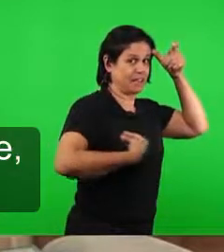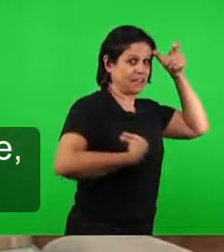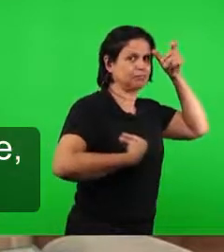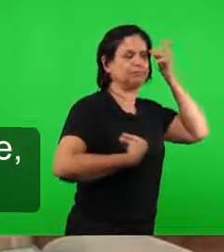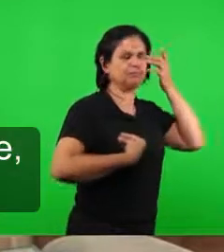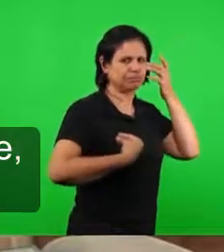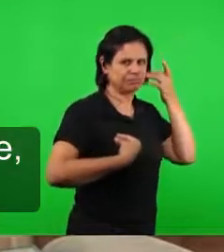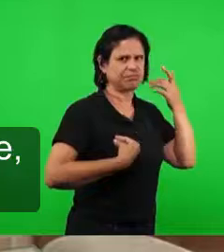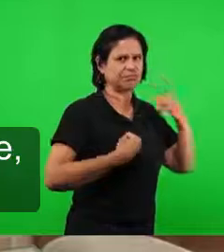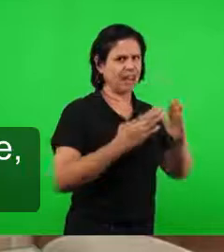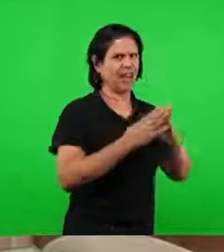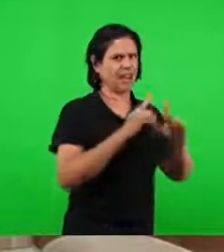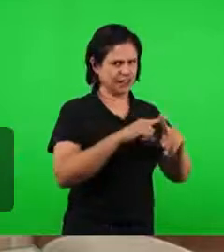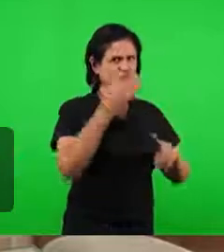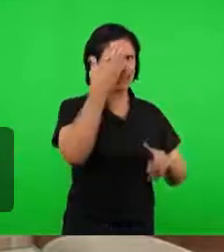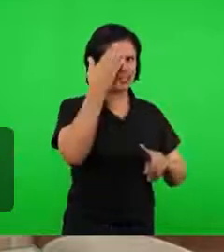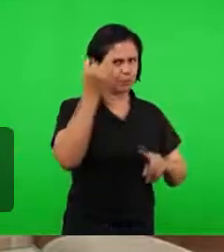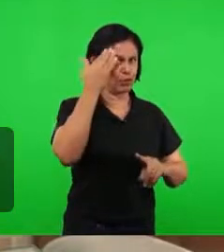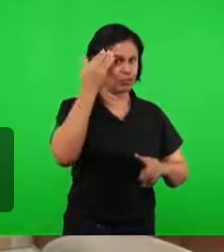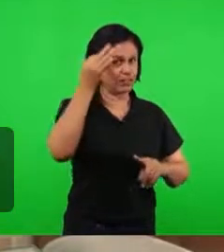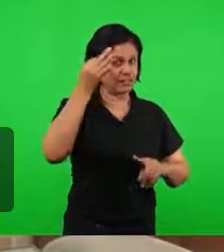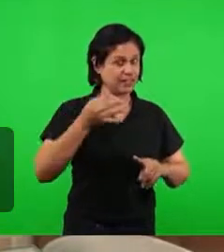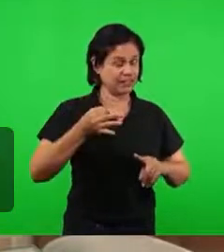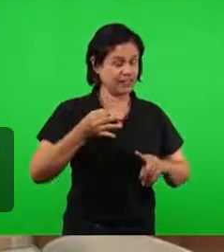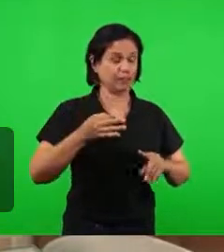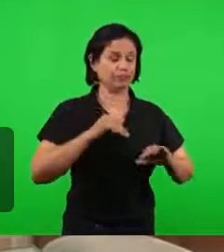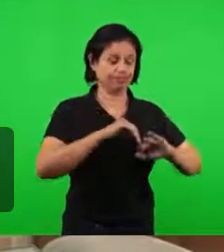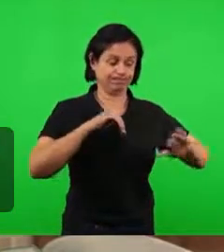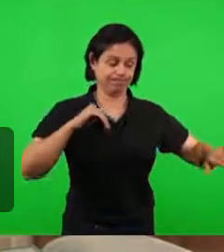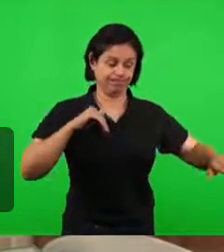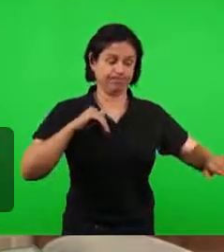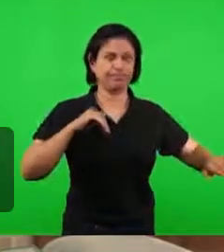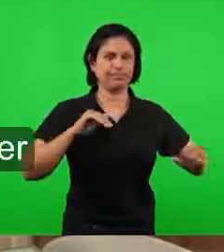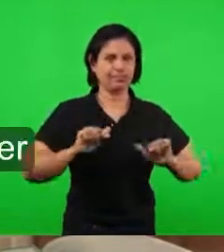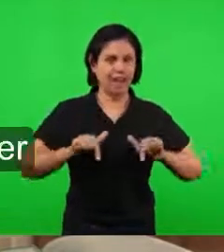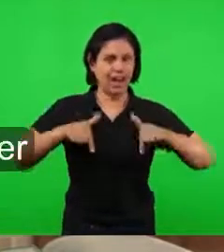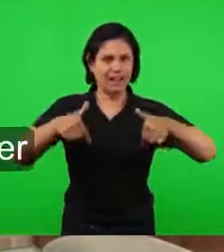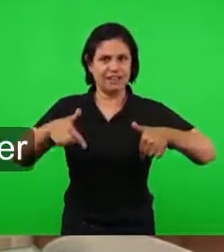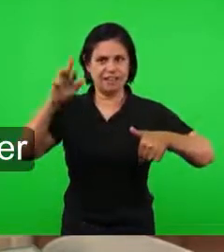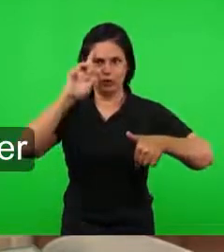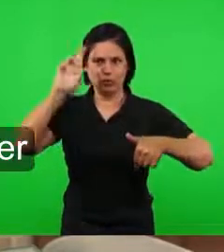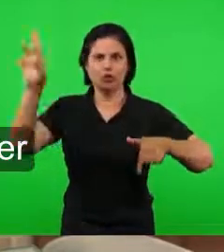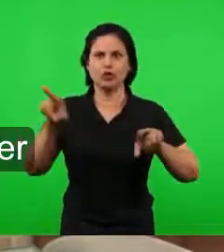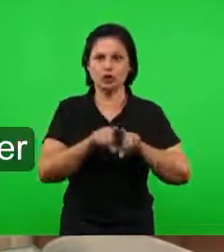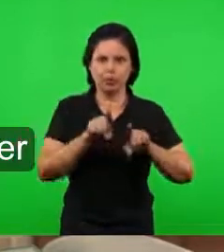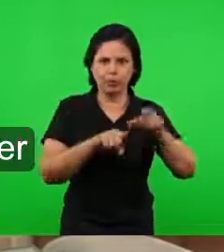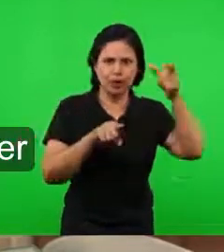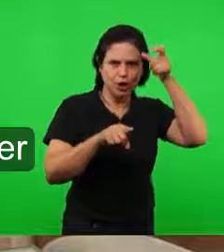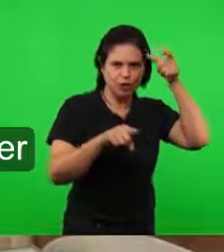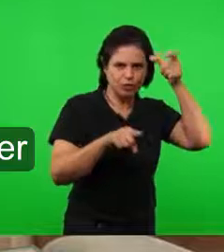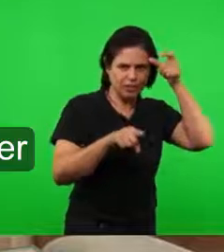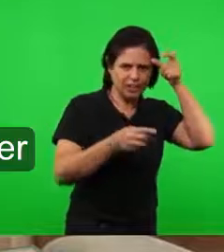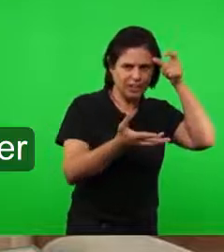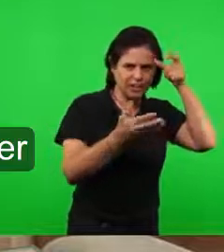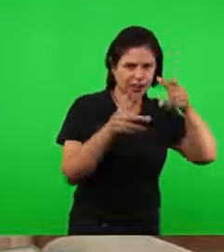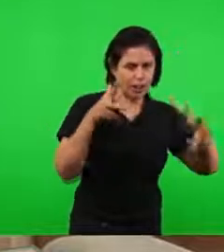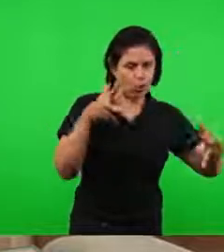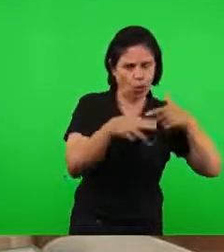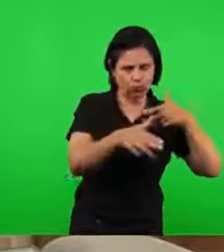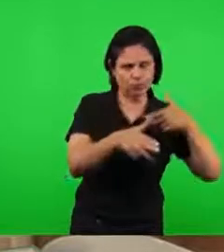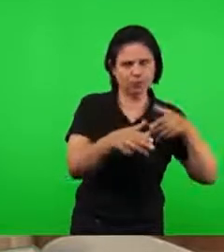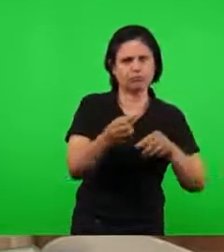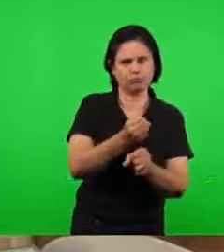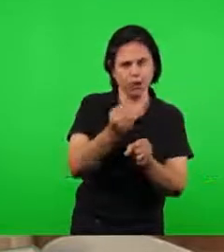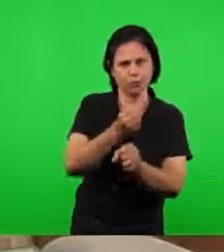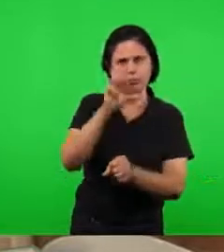soube fazer a diferença, discernir, entre a obra que é do Senhor e a obra que é de oposição à obra do Senhor. Em seguida,